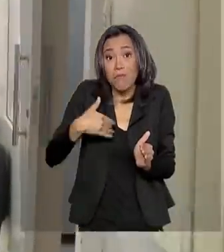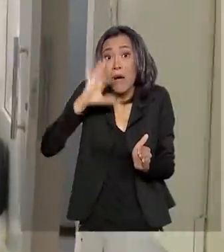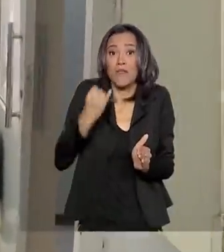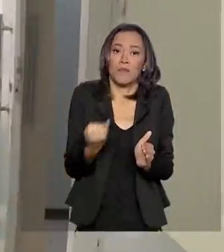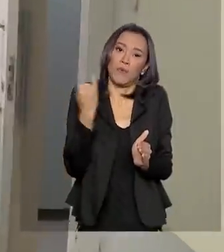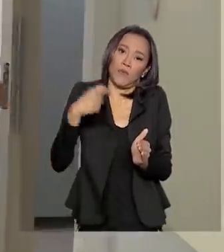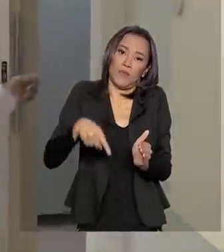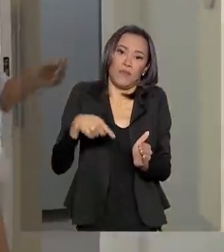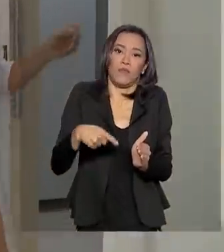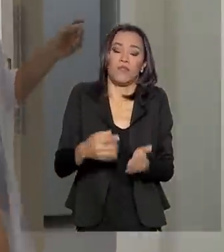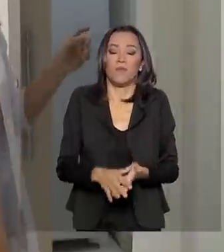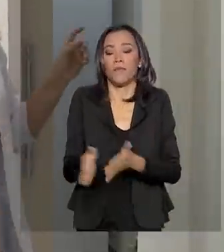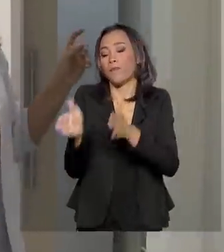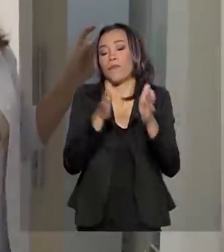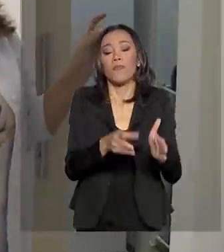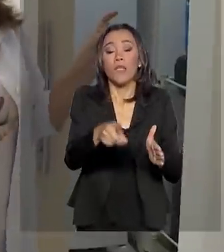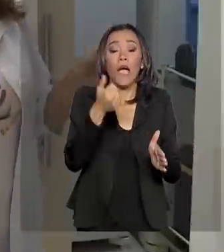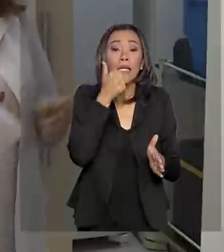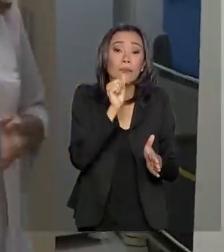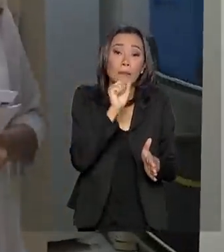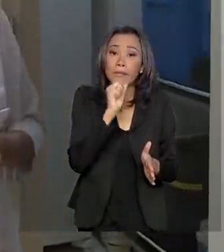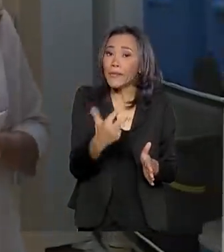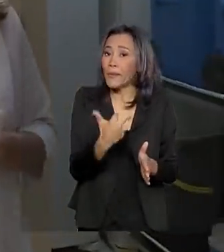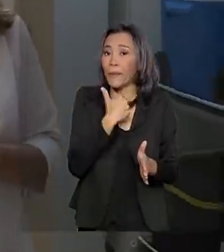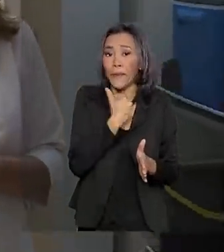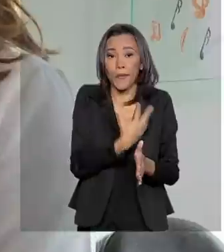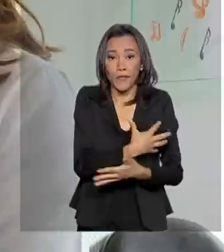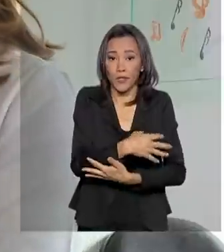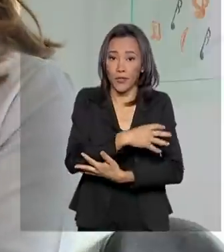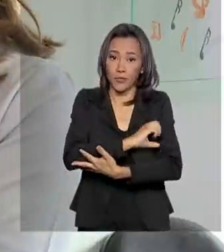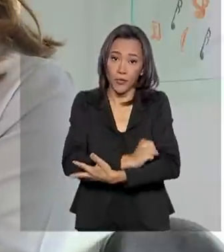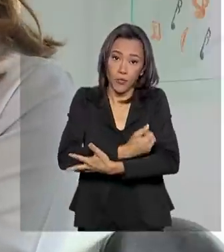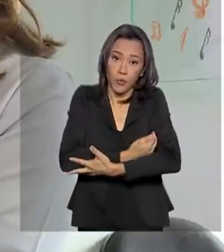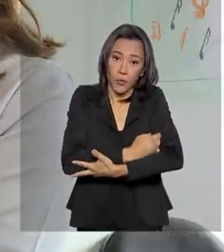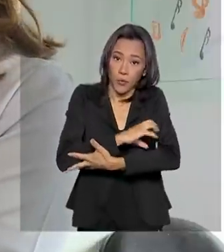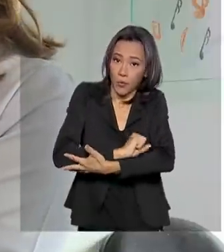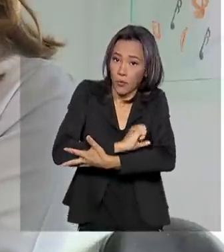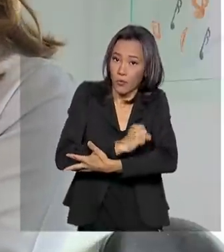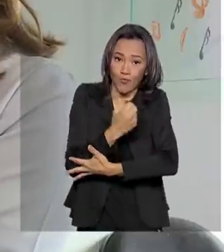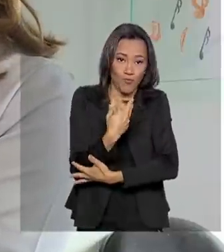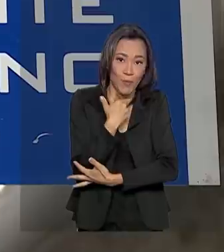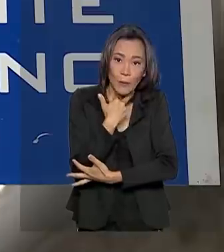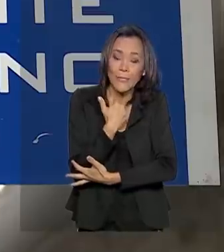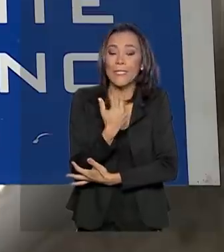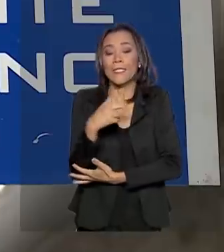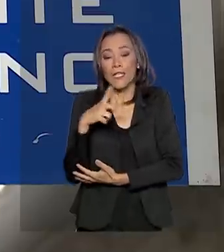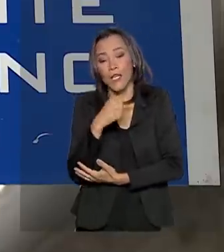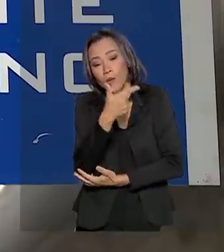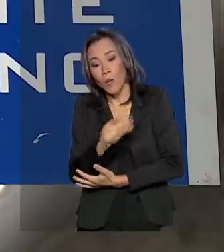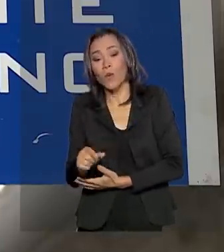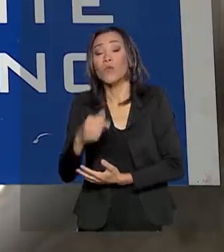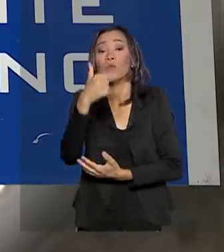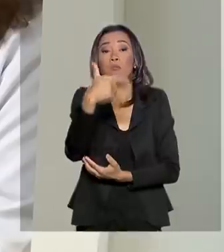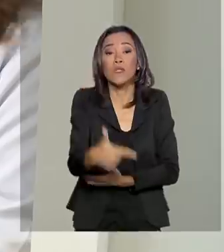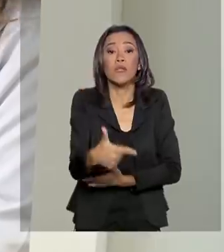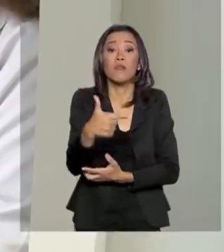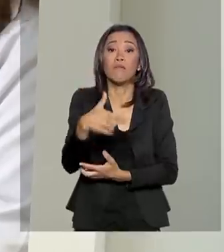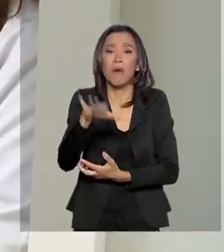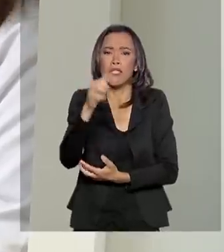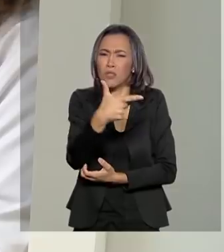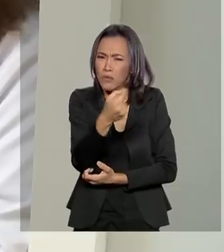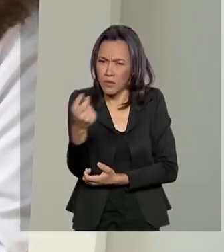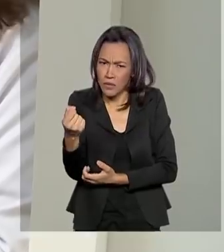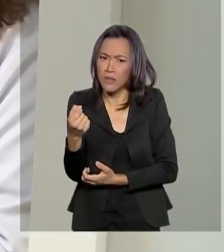dar esse suporte às mães que não podem amamentar os filhos, existem 225 bancos de leite humano e